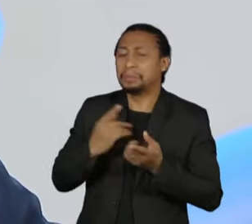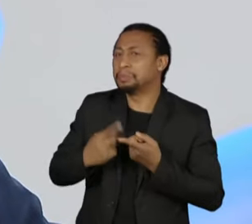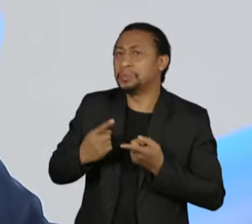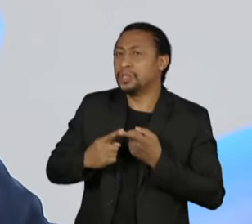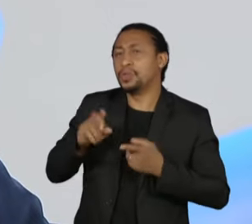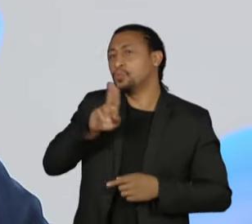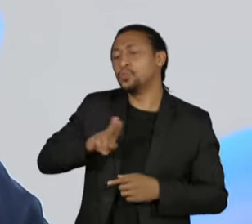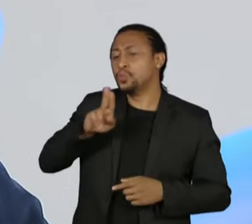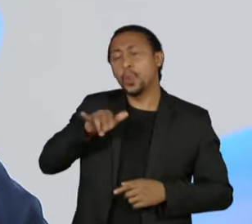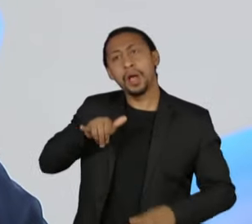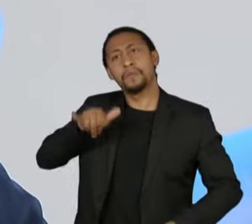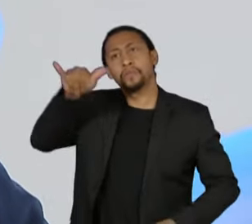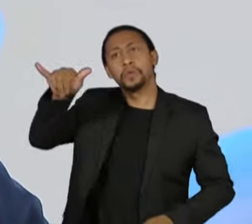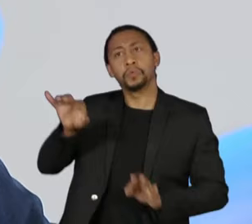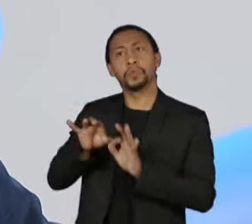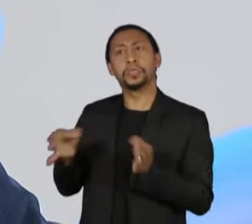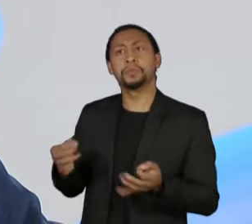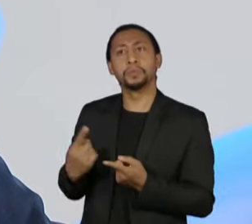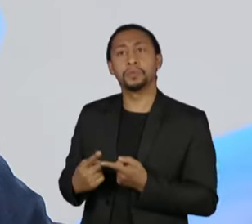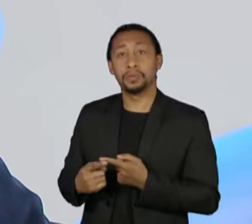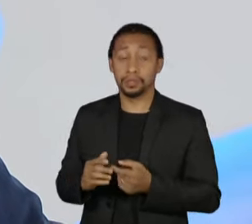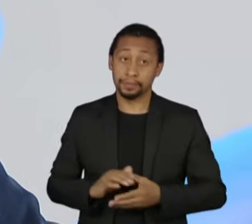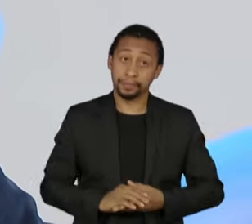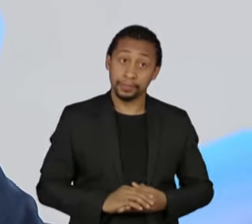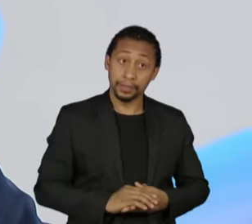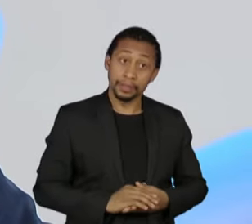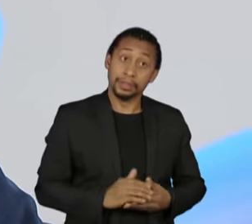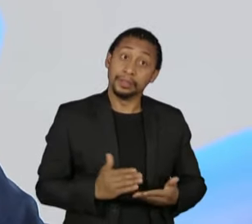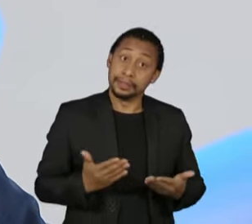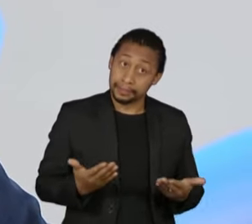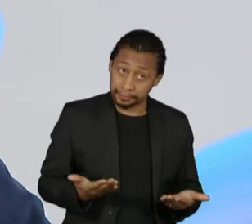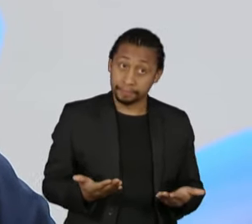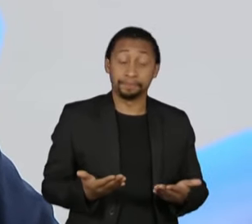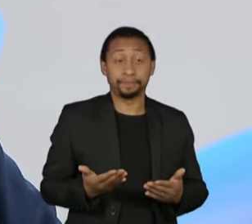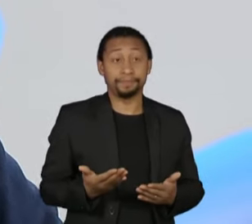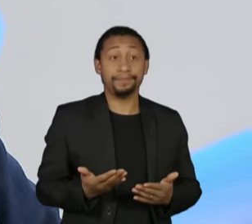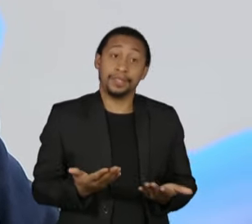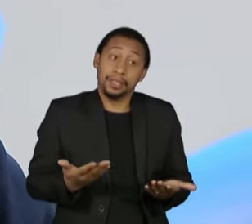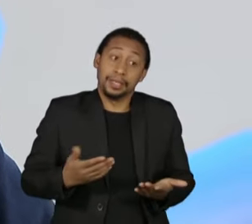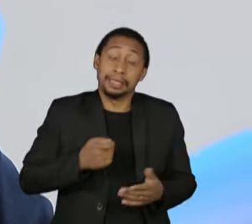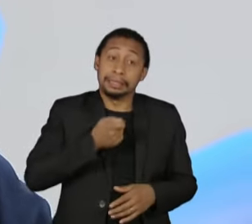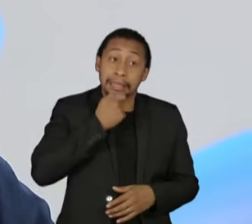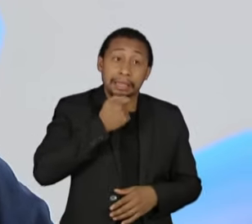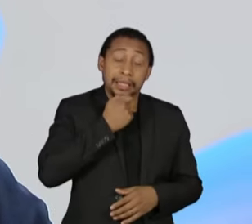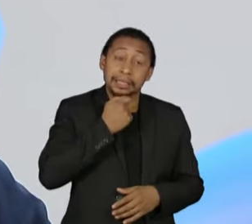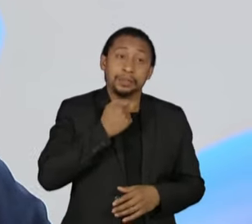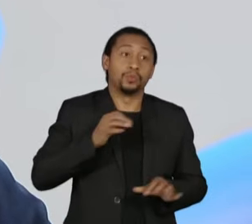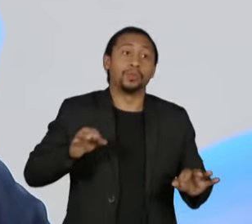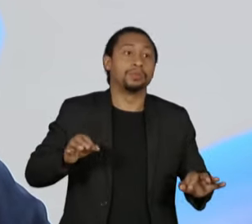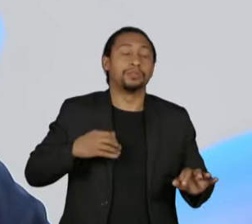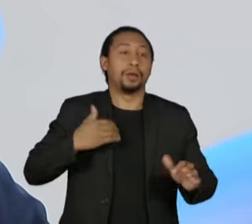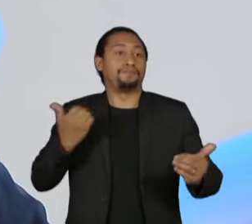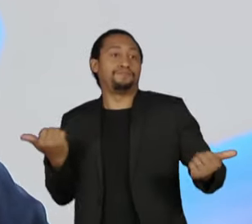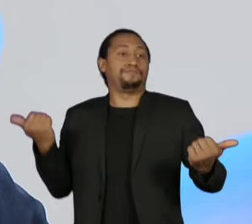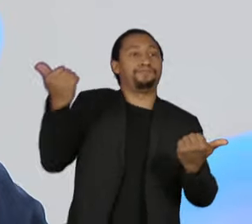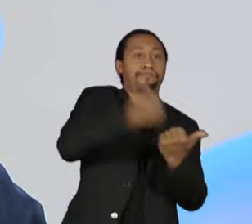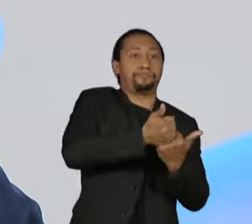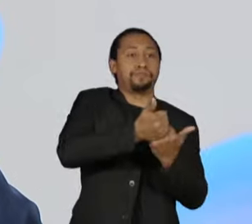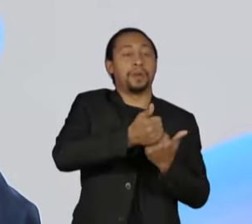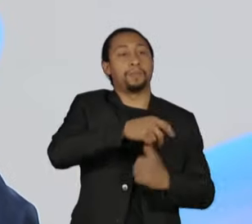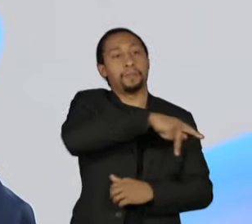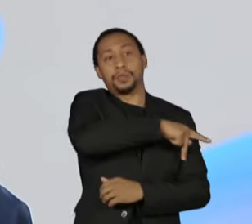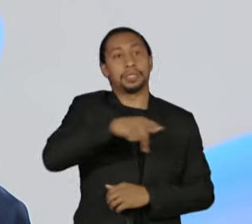uma situação que o presidente eleito, ele ainda não é presidente da República, ele não utiliza-se